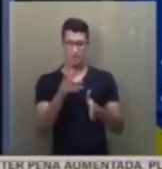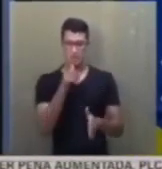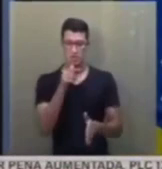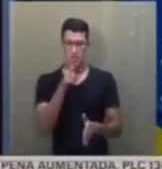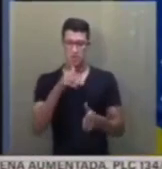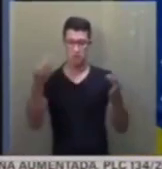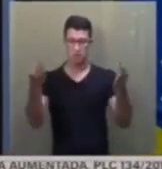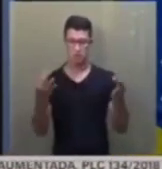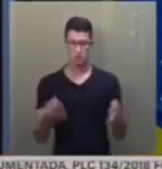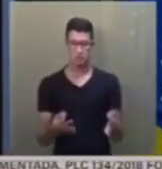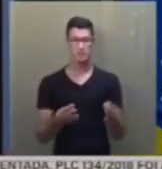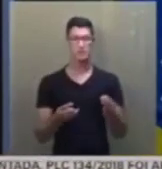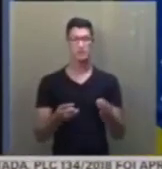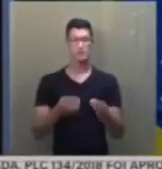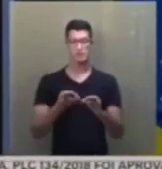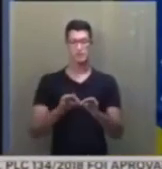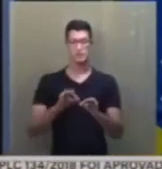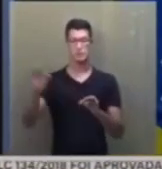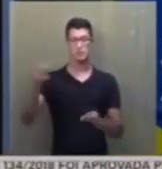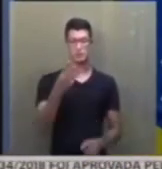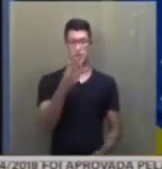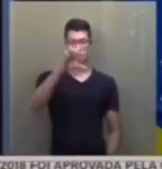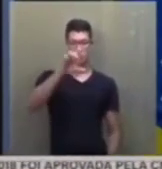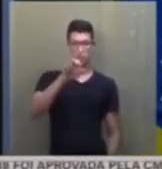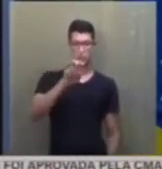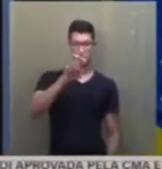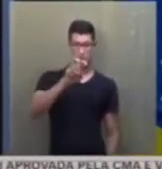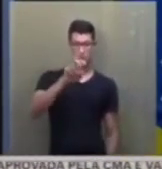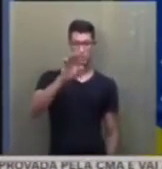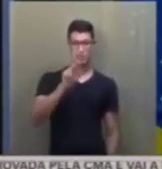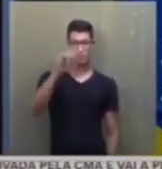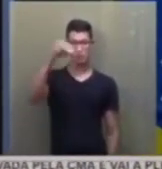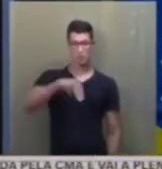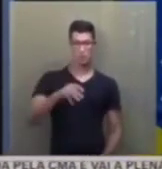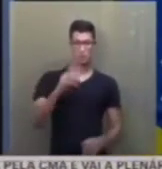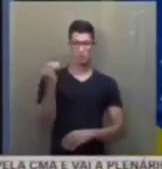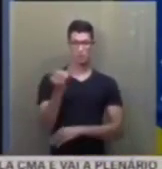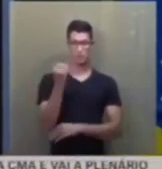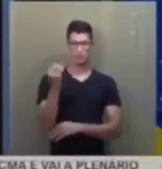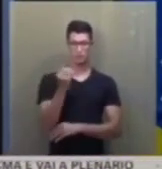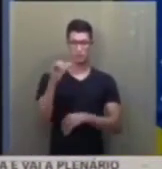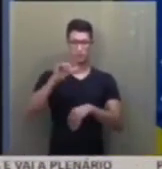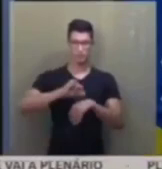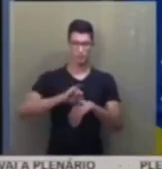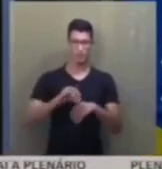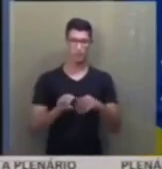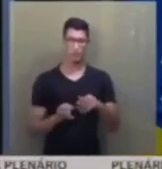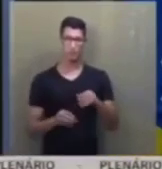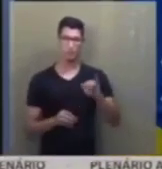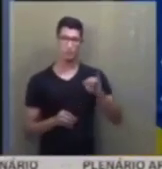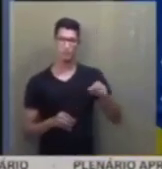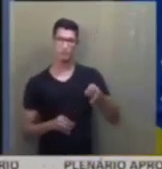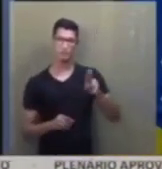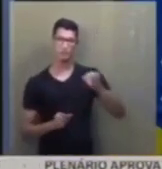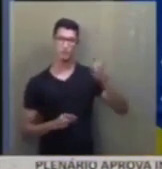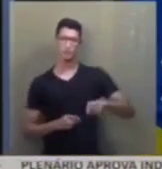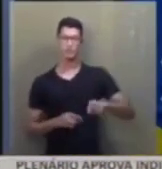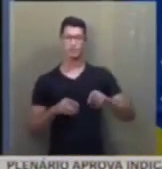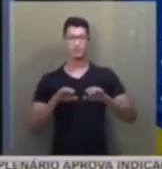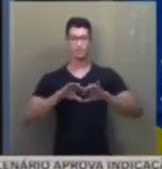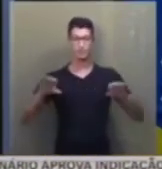divinas. Distante 395 quilômetros de Porto Alegre, capital do estado, Ijuí se